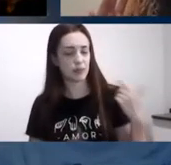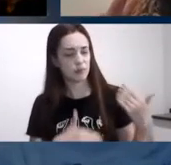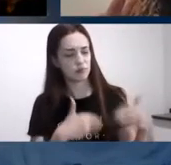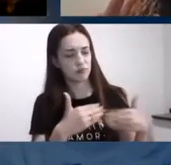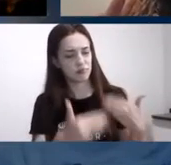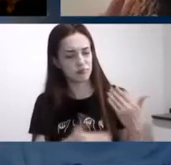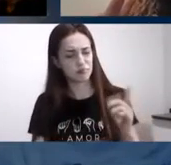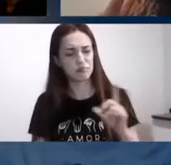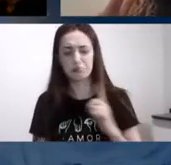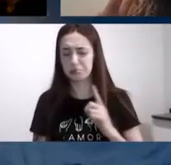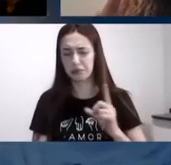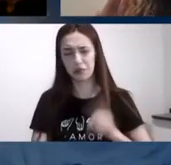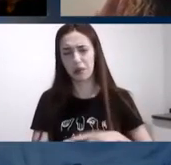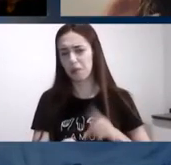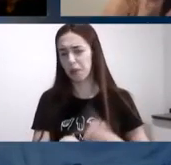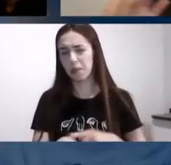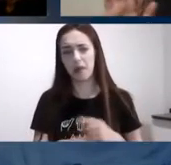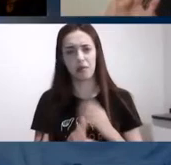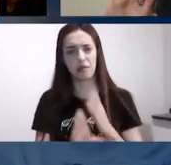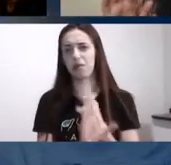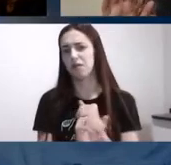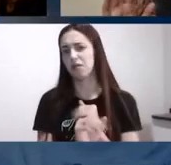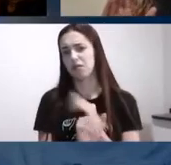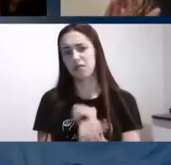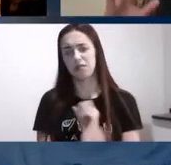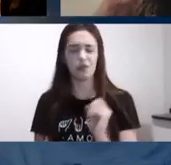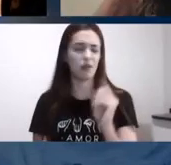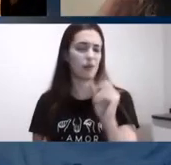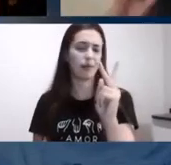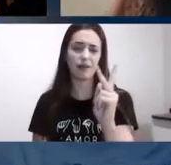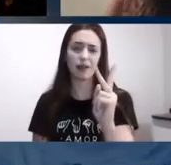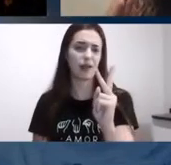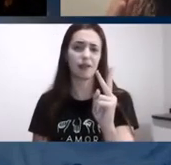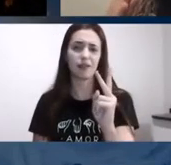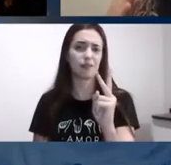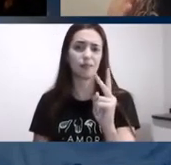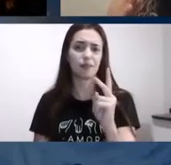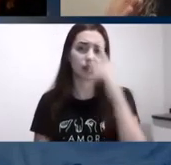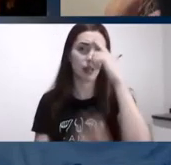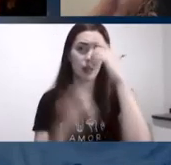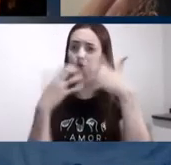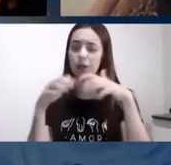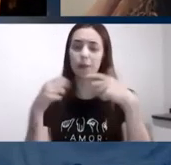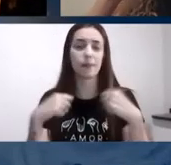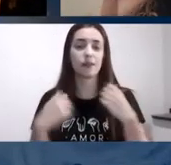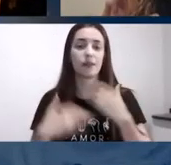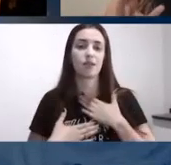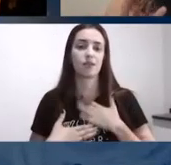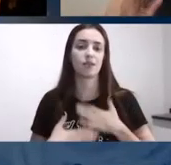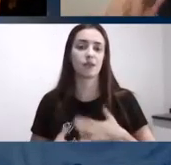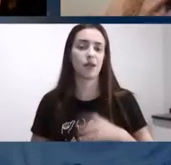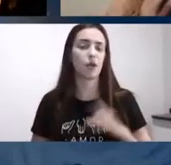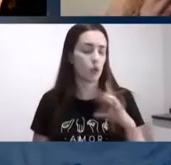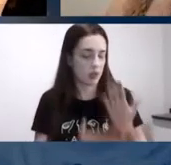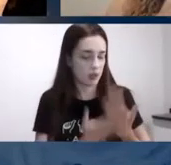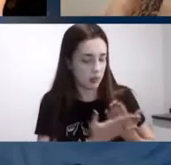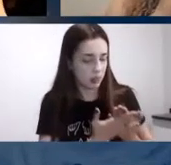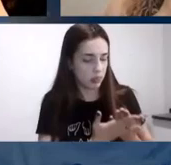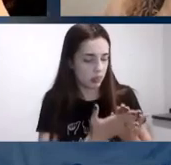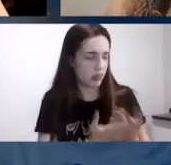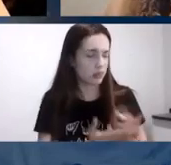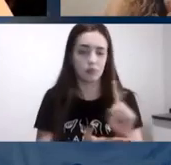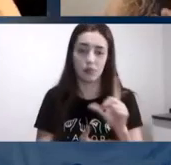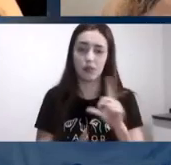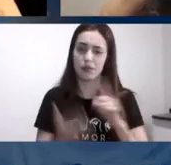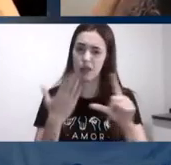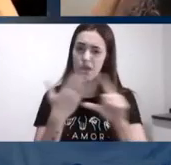momentos ameba tá eu sou super a favor o cérebro precisa descansar a gente tem estudos legais que mostram pra gente